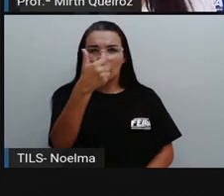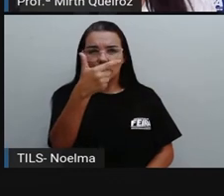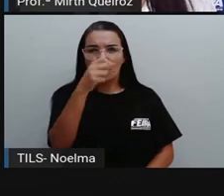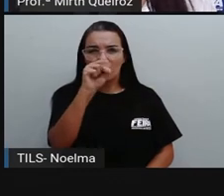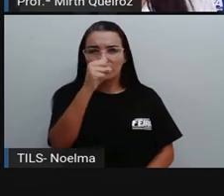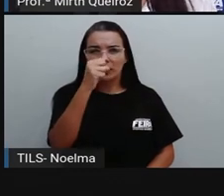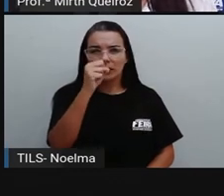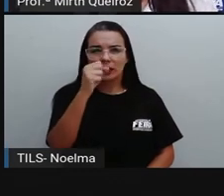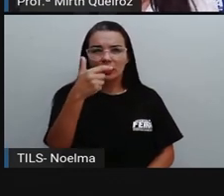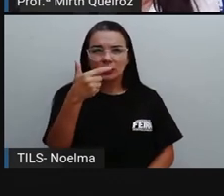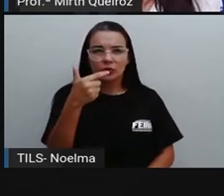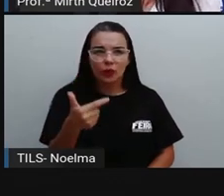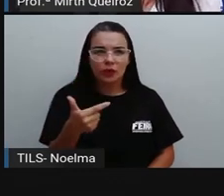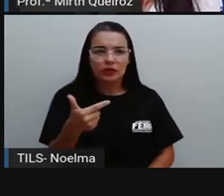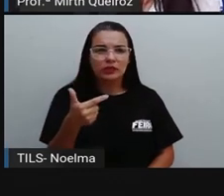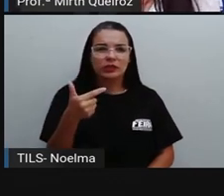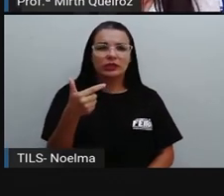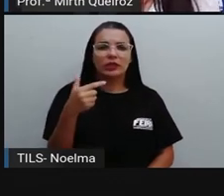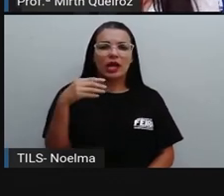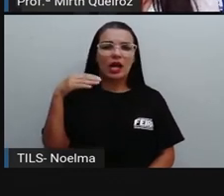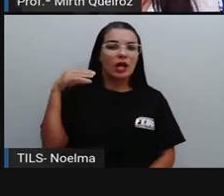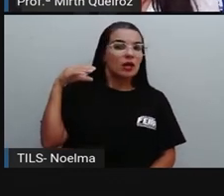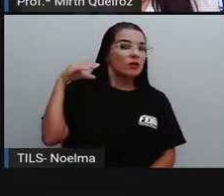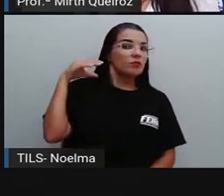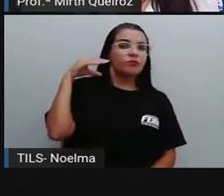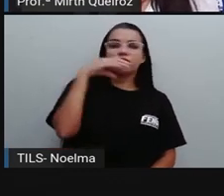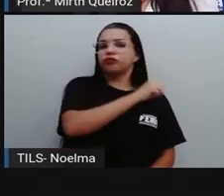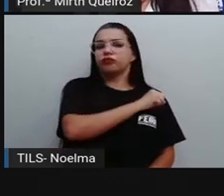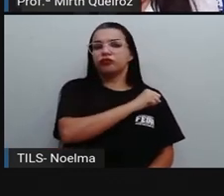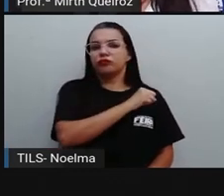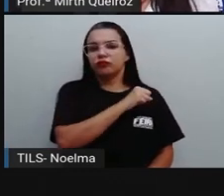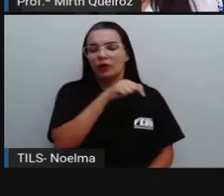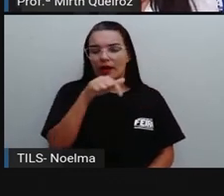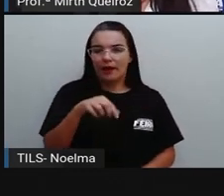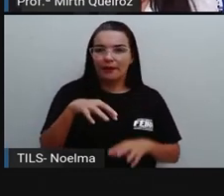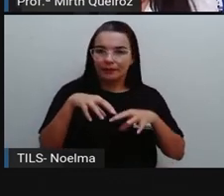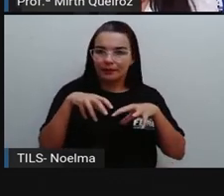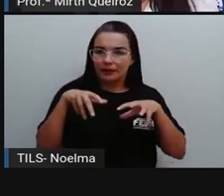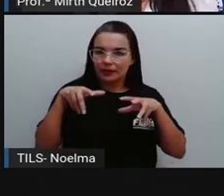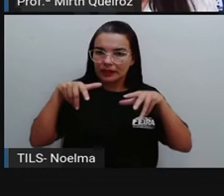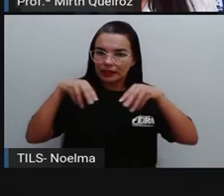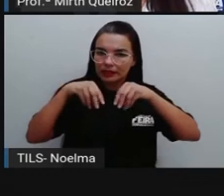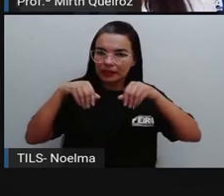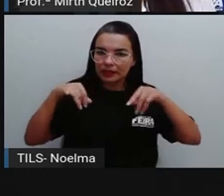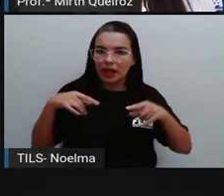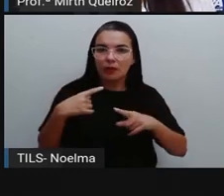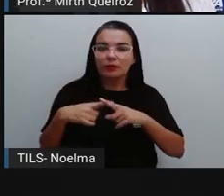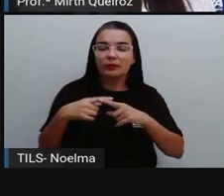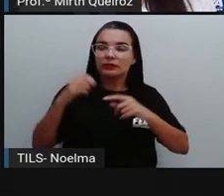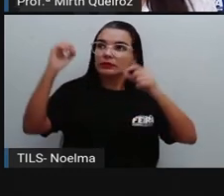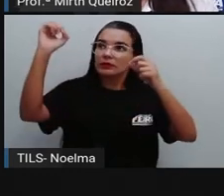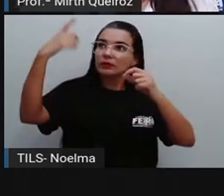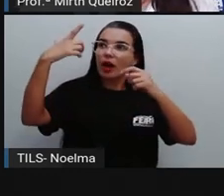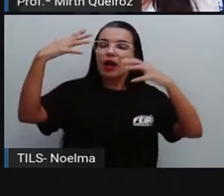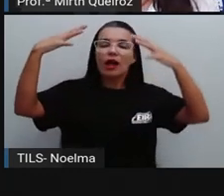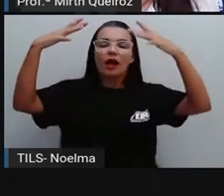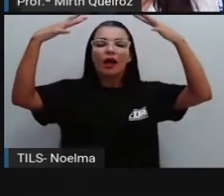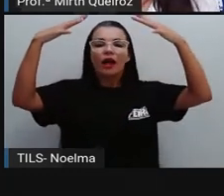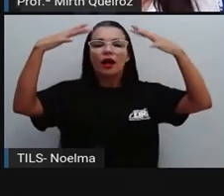-luz, nesse caso. Isso indica que a luz que ela reflete